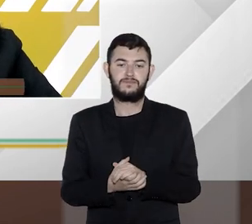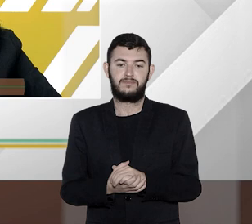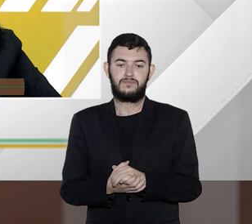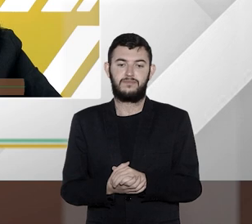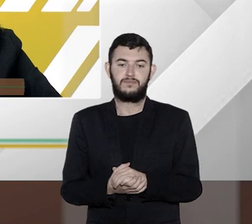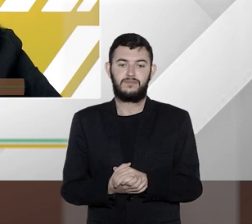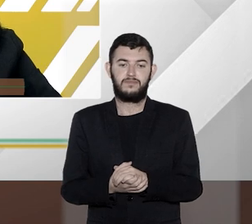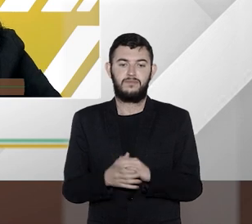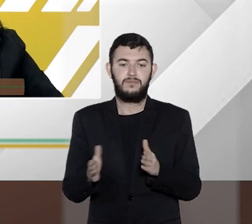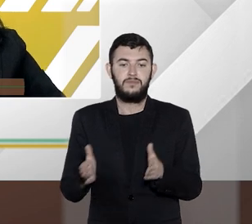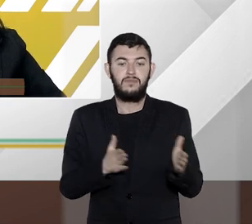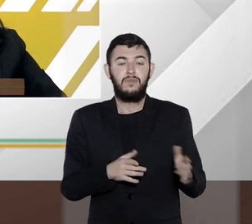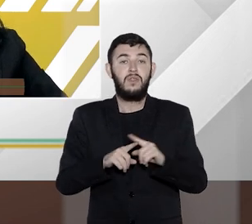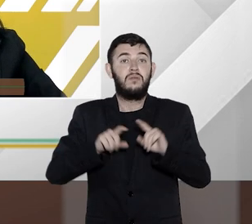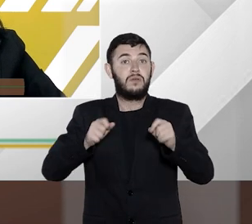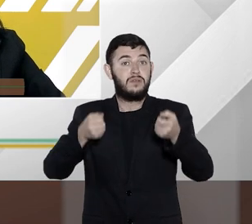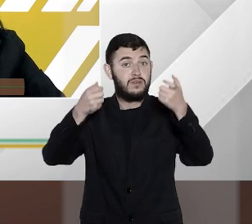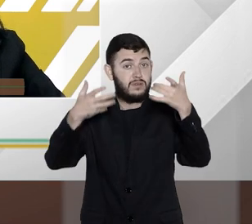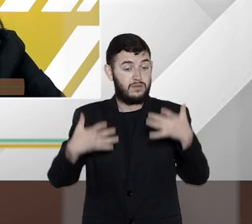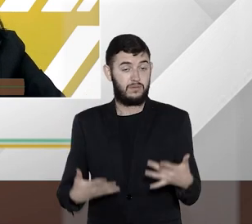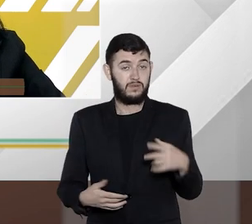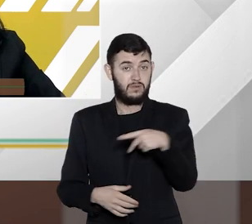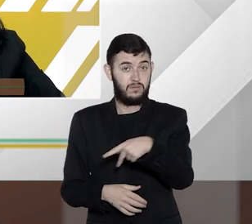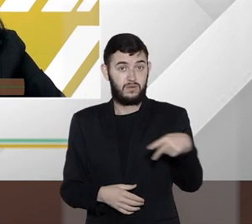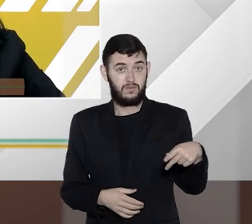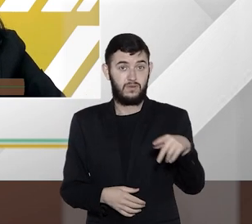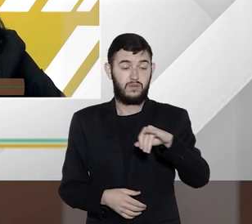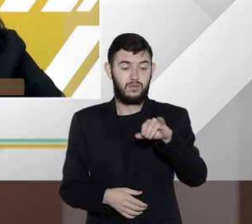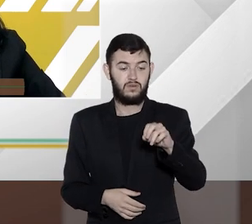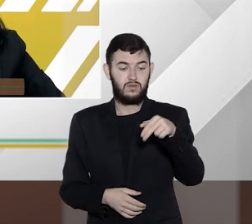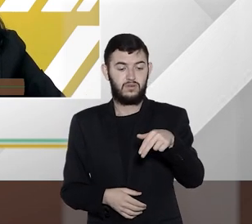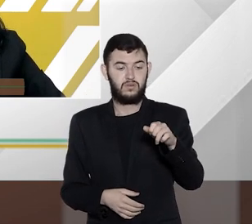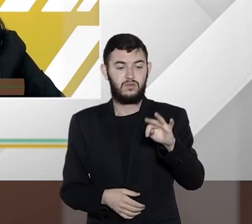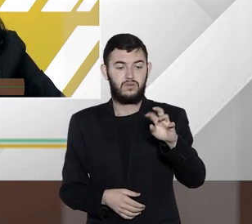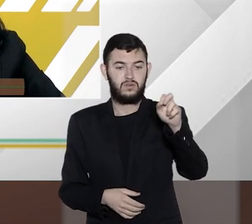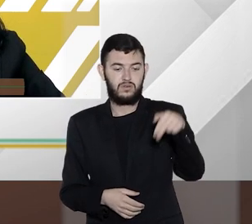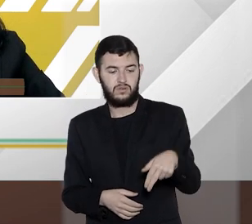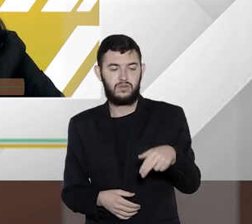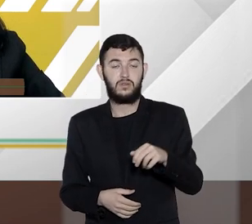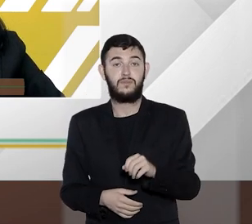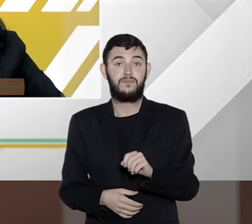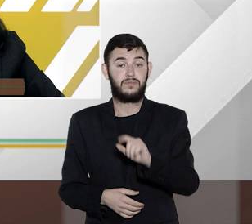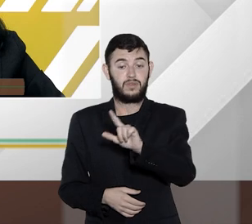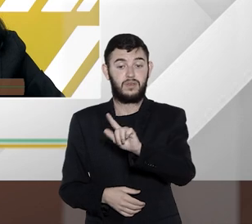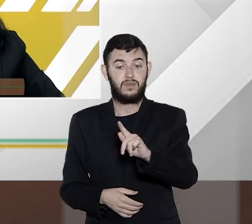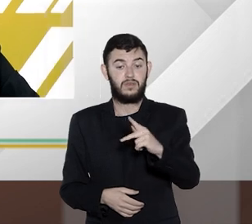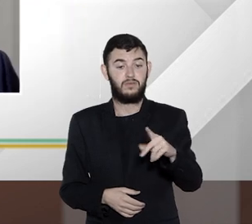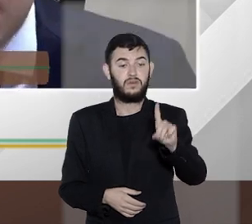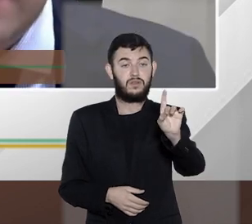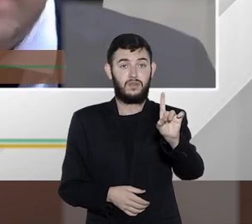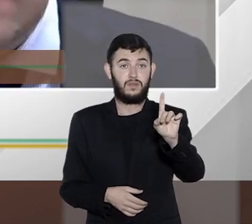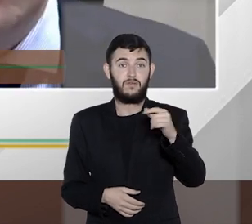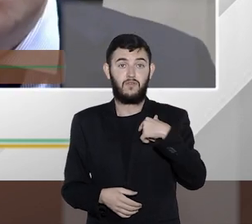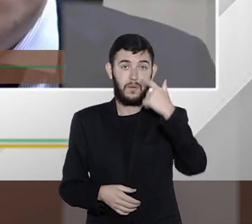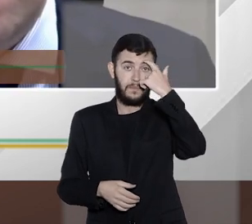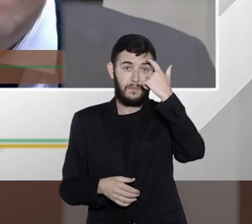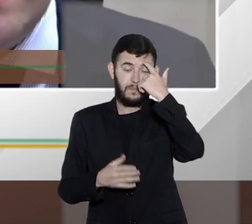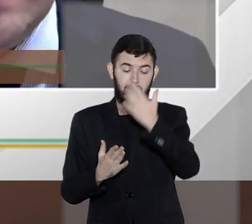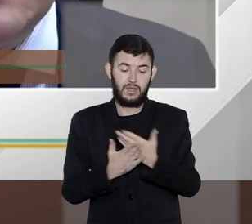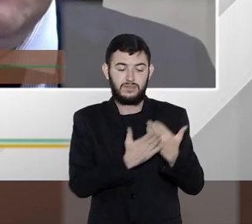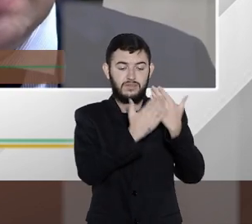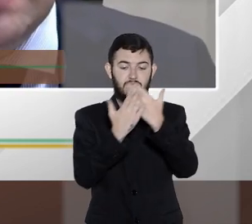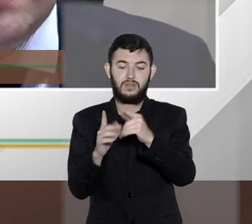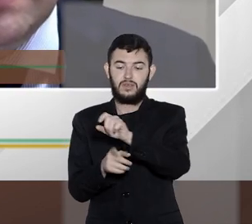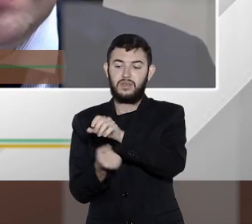favor, Nessa fala do professor Jonathan, a LGTB foi, em grande parte, pensada para o setor privado e, realmente, temos um